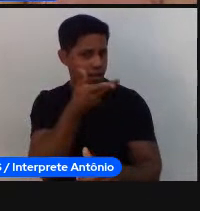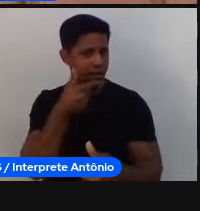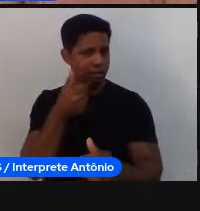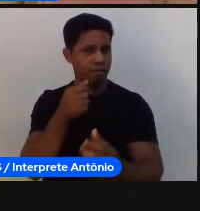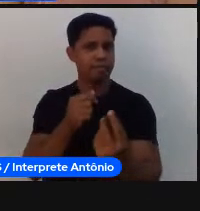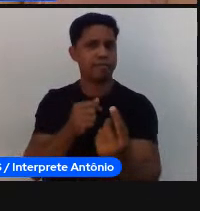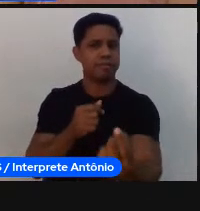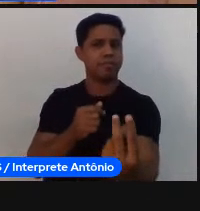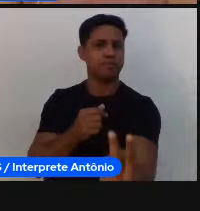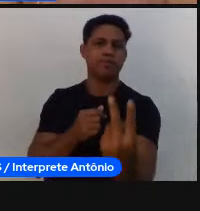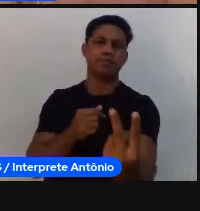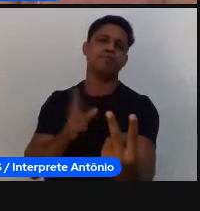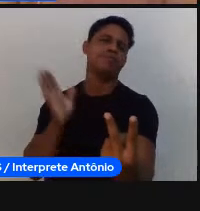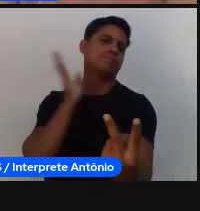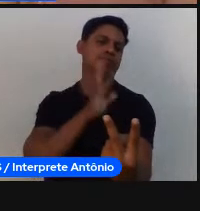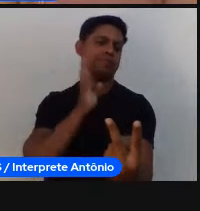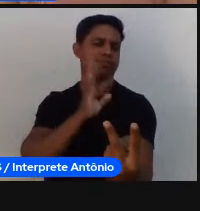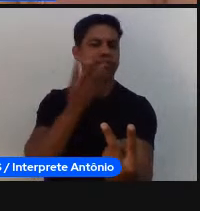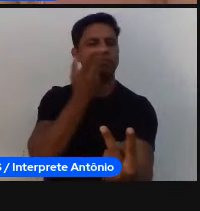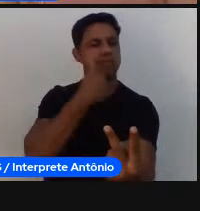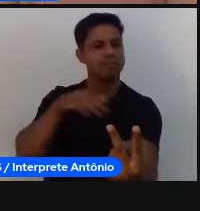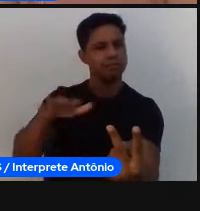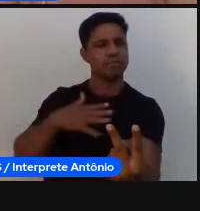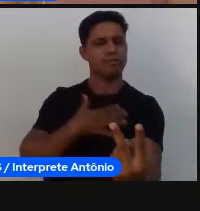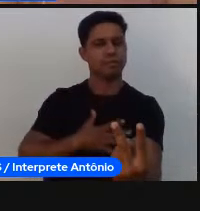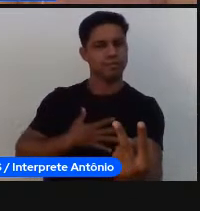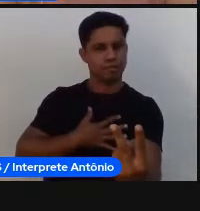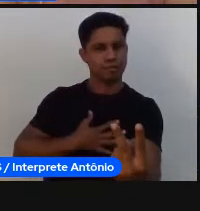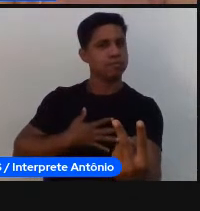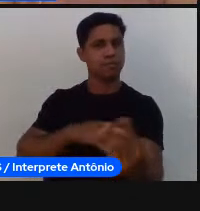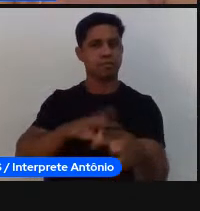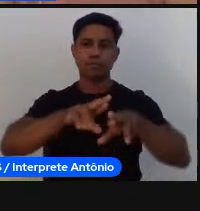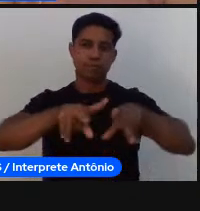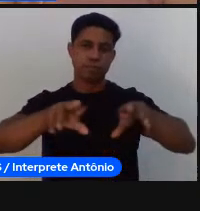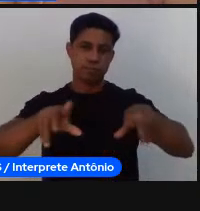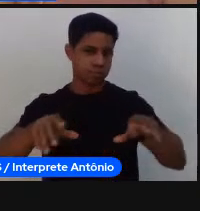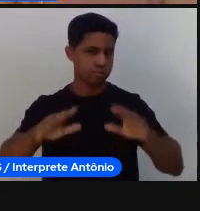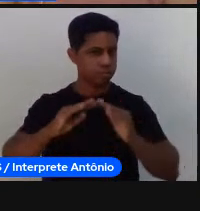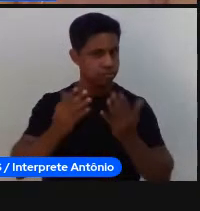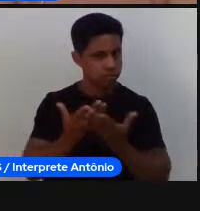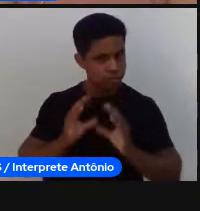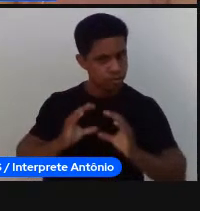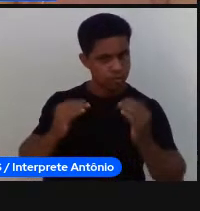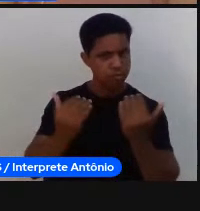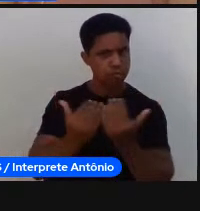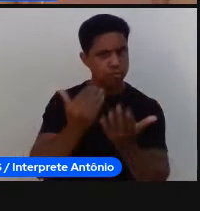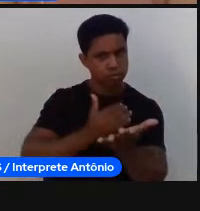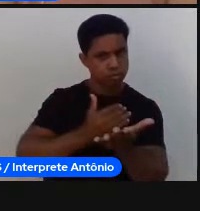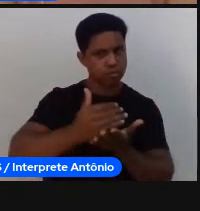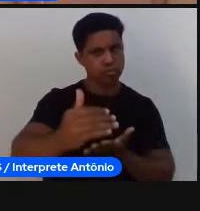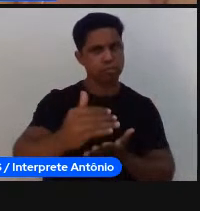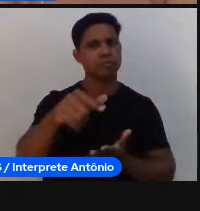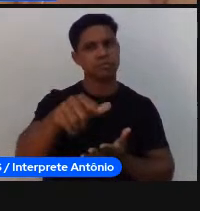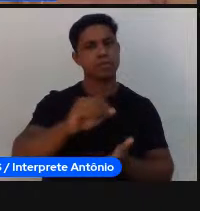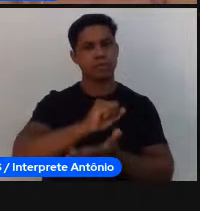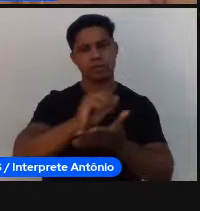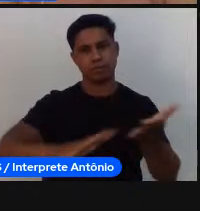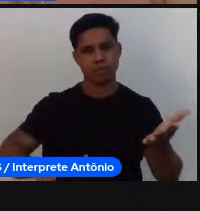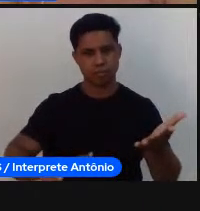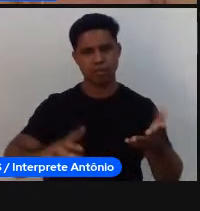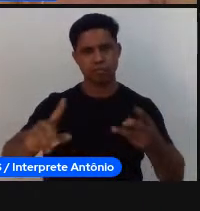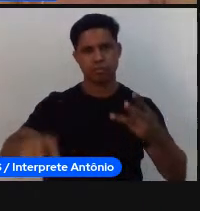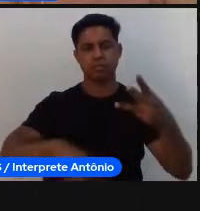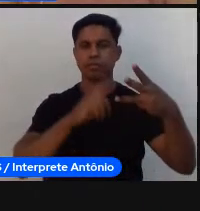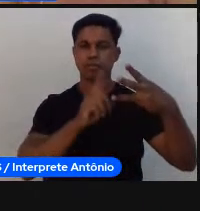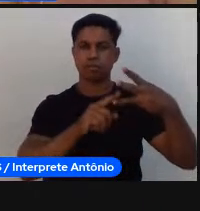porque é mais legal pra maioria das crianças atacar né e o referencial histórico cultural a partir da Janete é percebam que